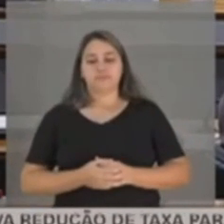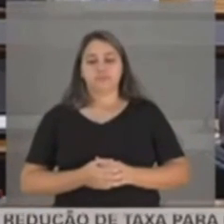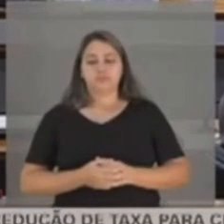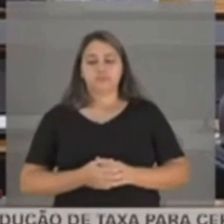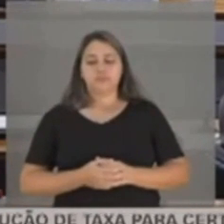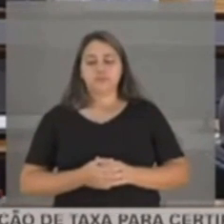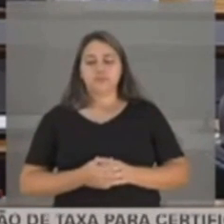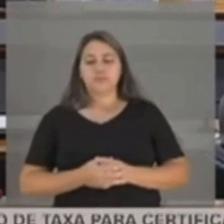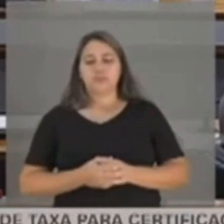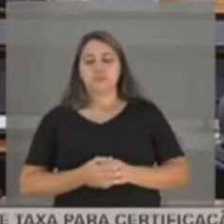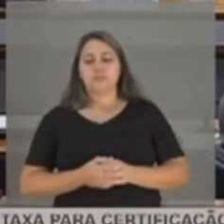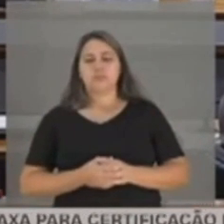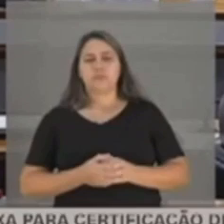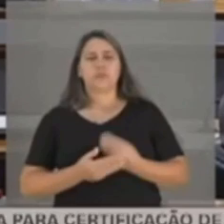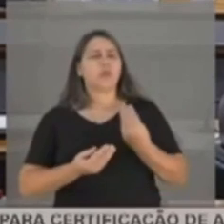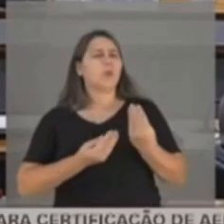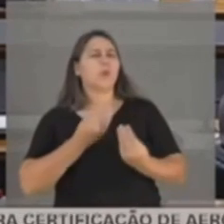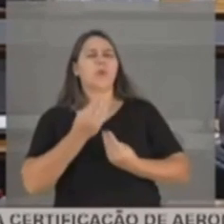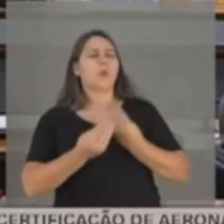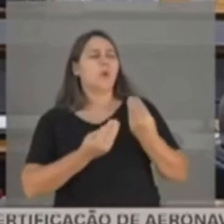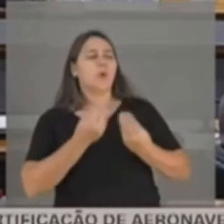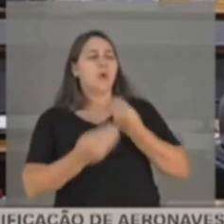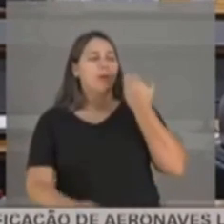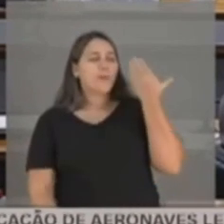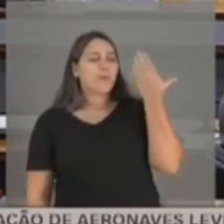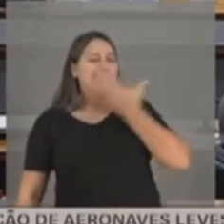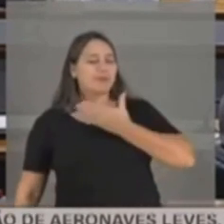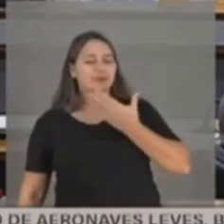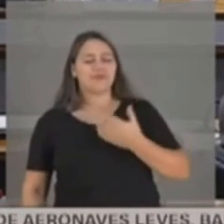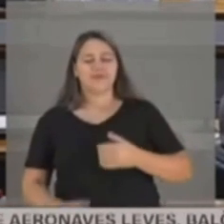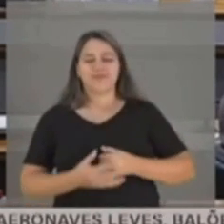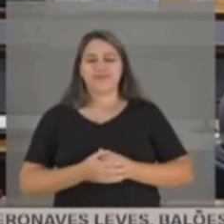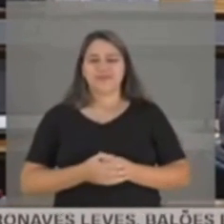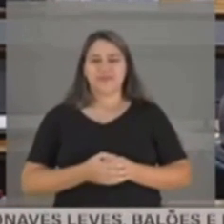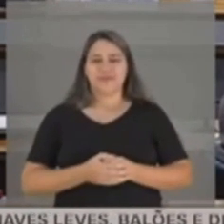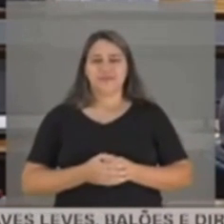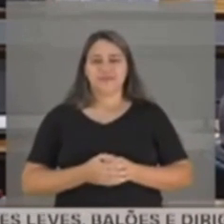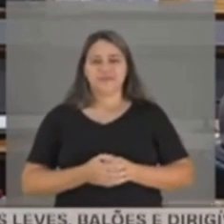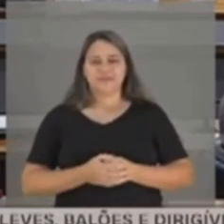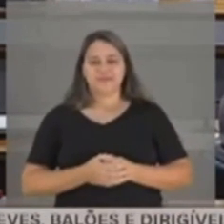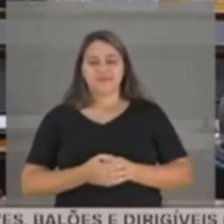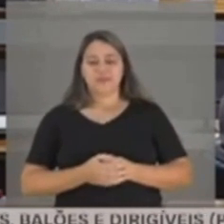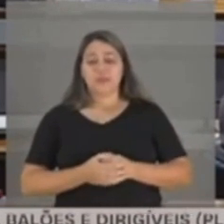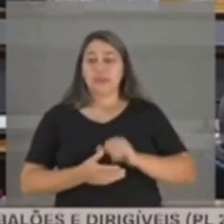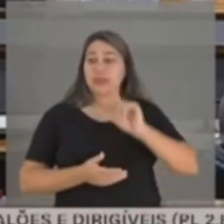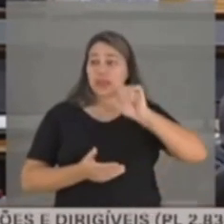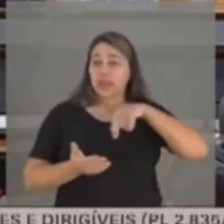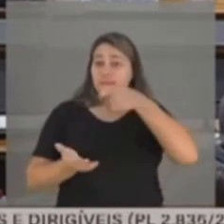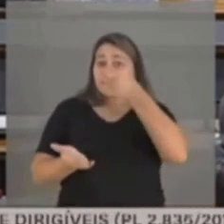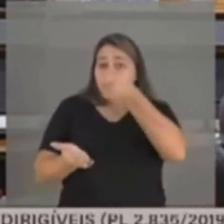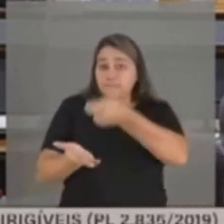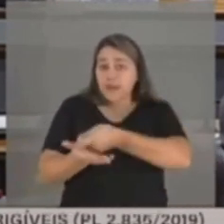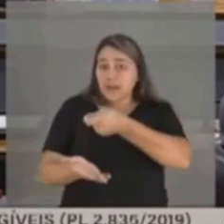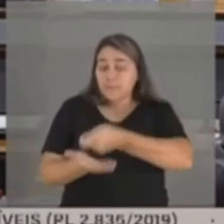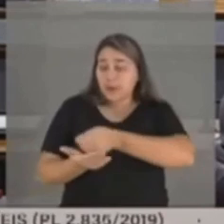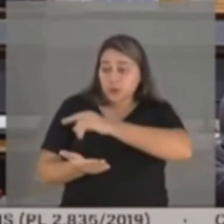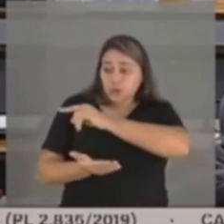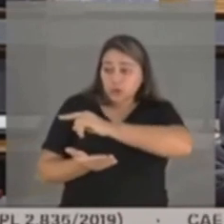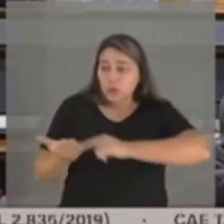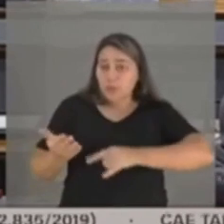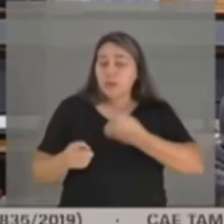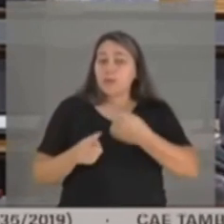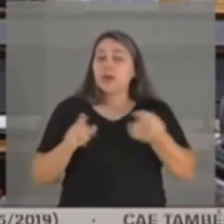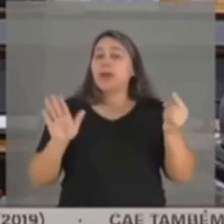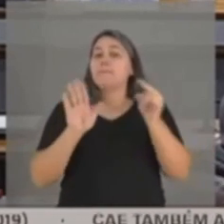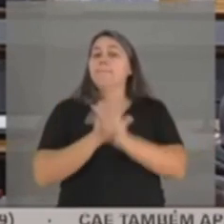E como é que vem a comprovação de que é ele quem paga o boleto? Esse aí é o pagamento do boleto, porque a pergunta da